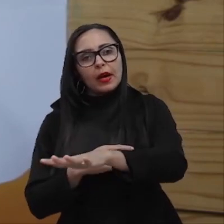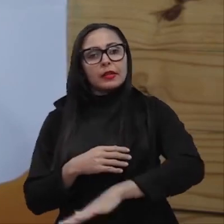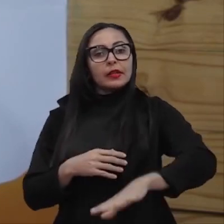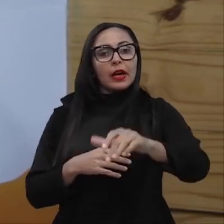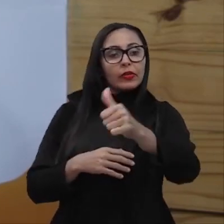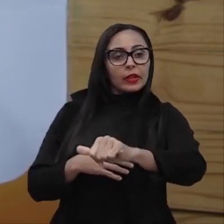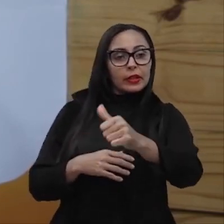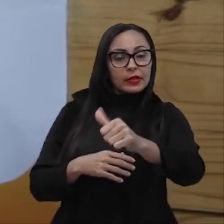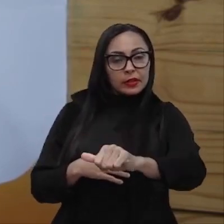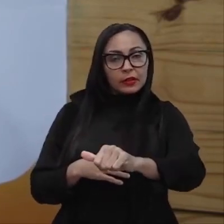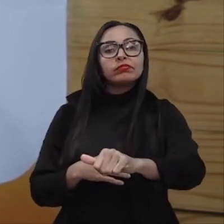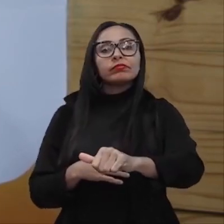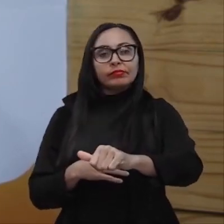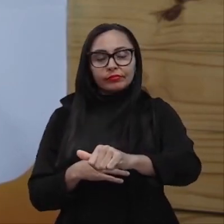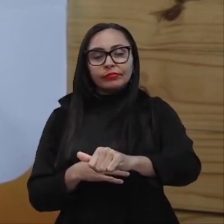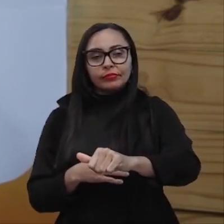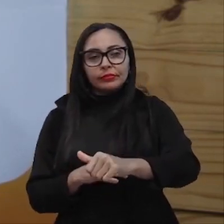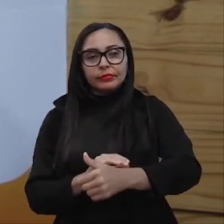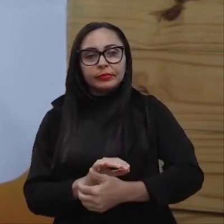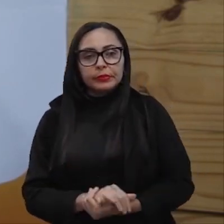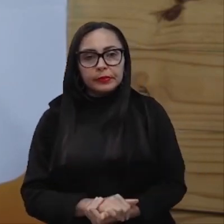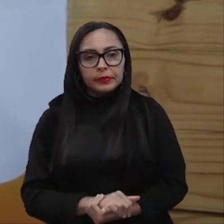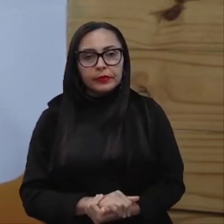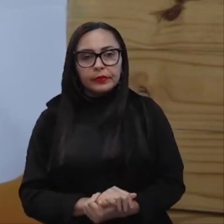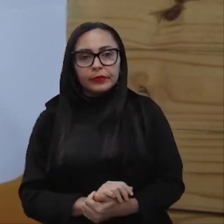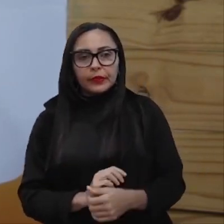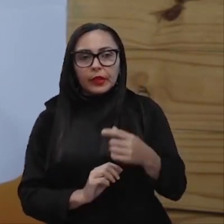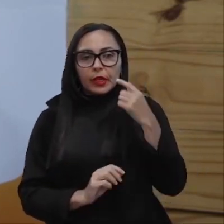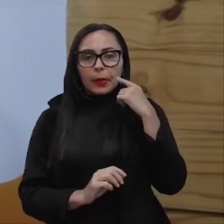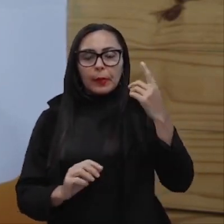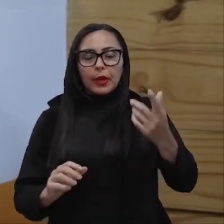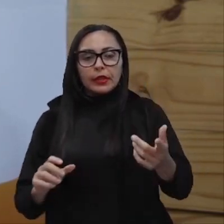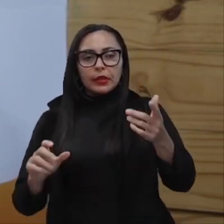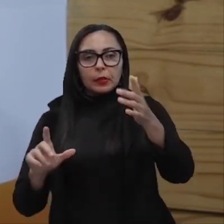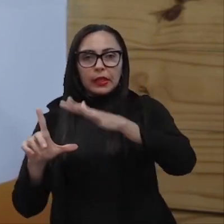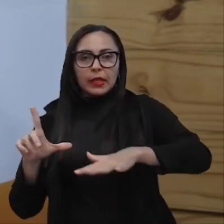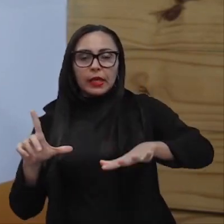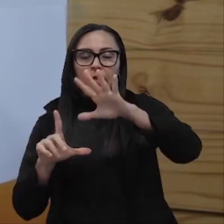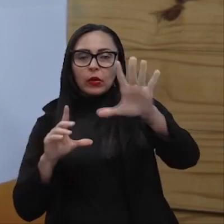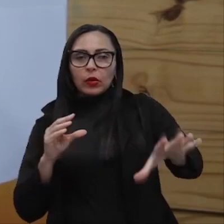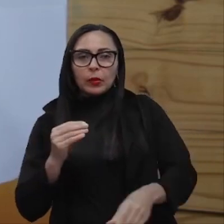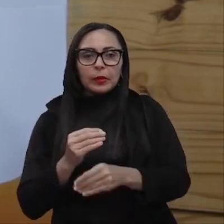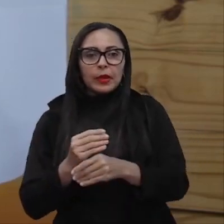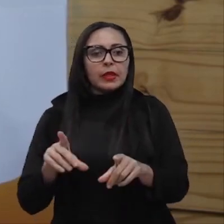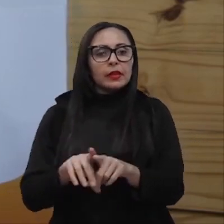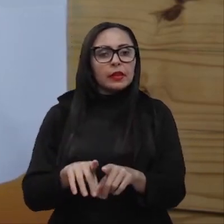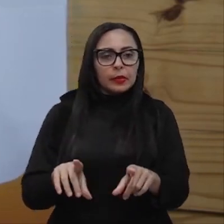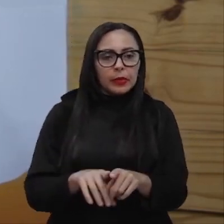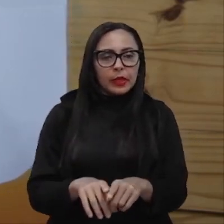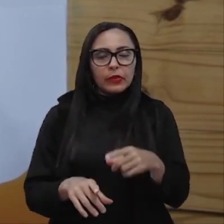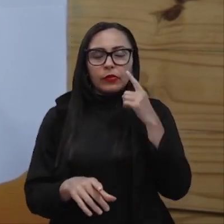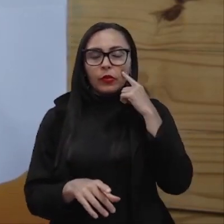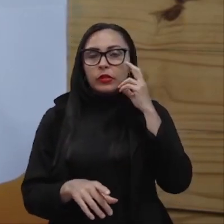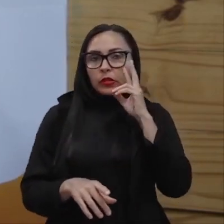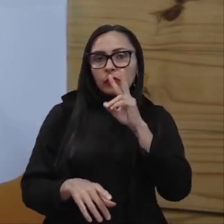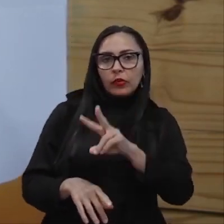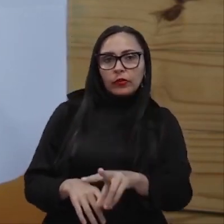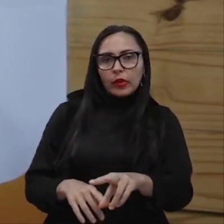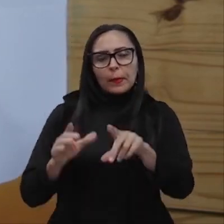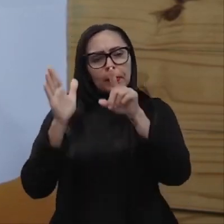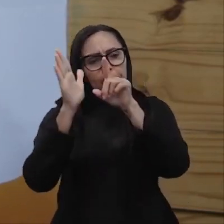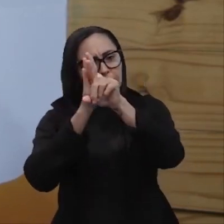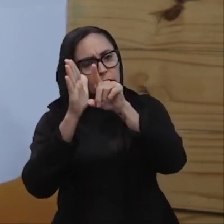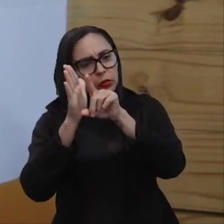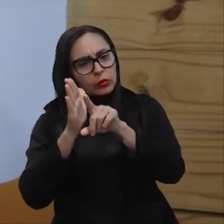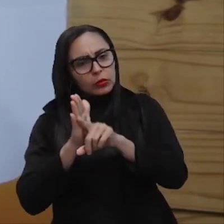gente? É A parte do material complementar também Tem os links lá Vocês vão ver, né Questões, né Vídeos